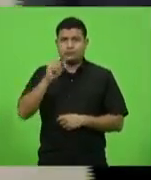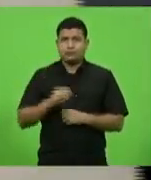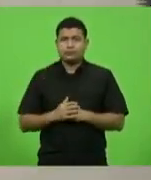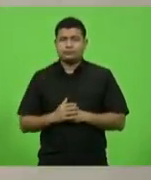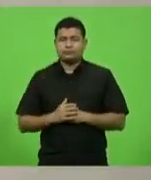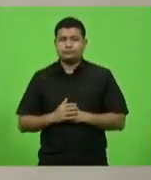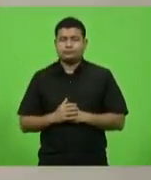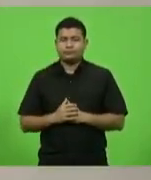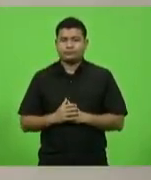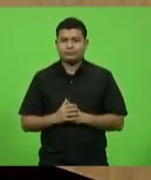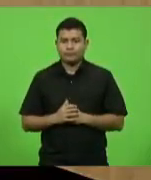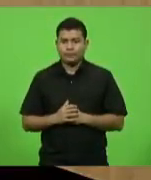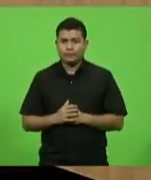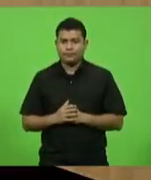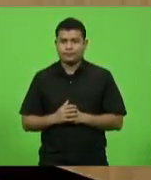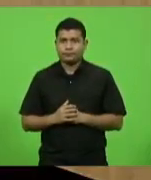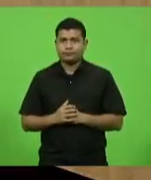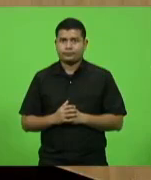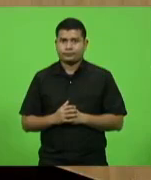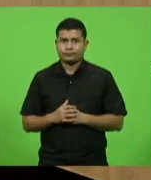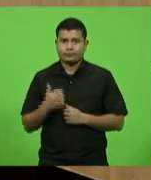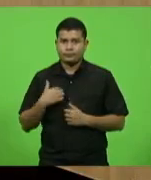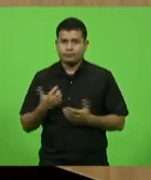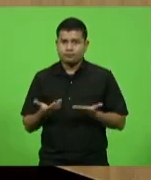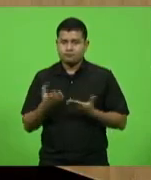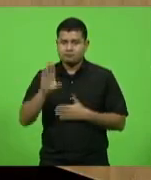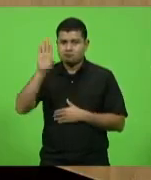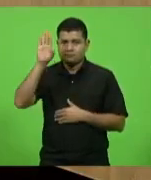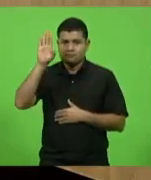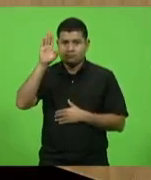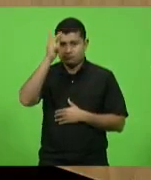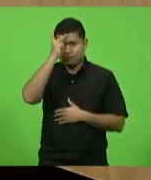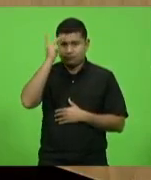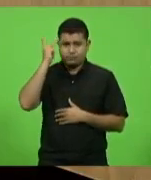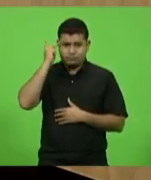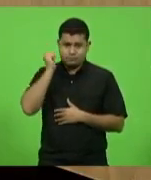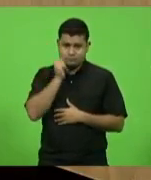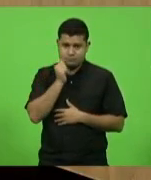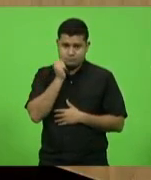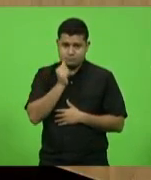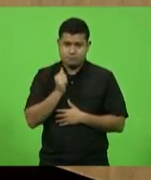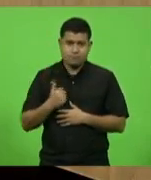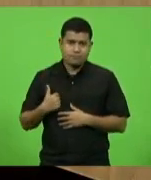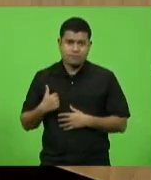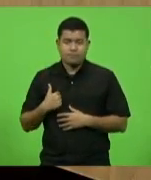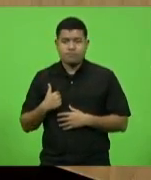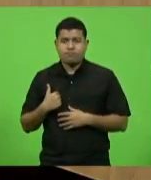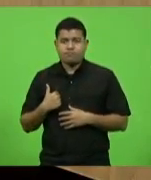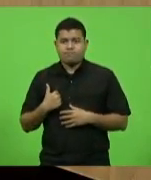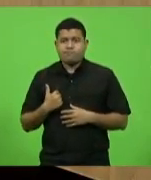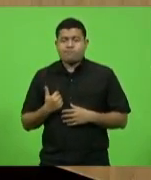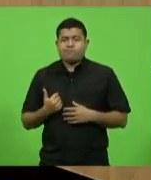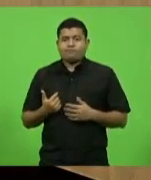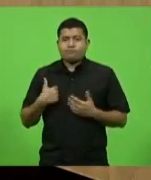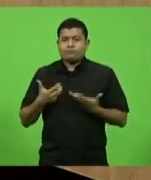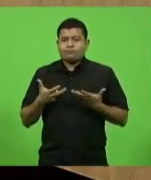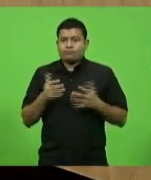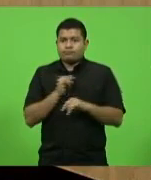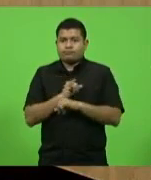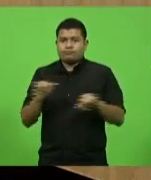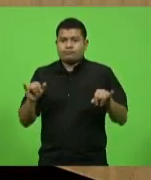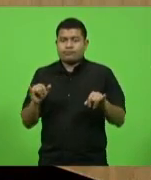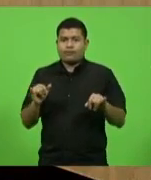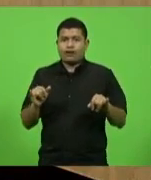presidente, me permite pela ordem? Tem a palavra pela ordem, deputada Paulinha. Eu quero comunicar aqui aos colegas, fazer uma